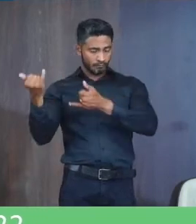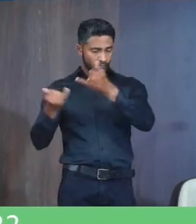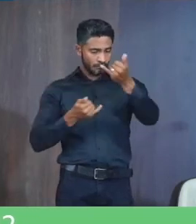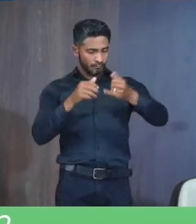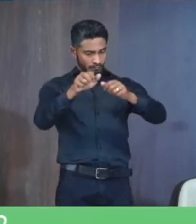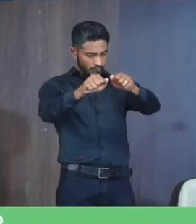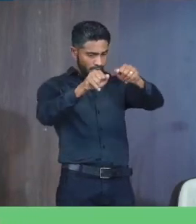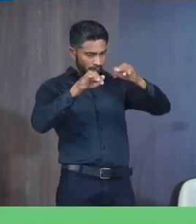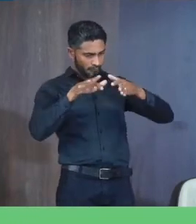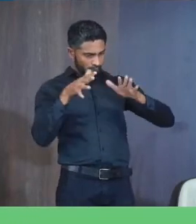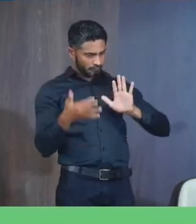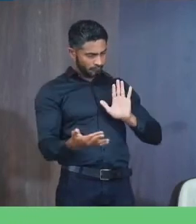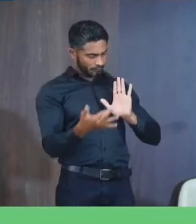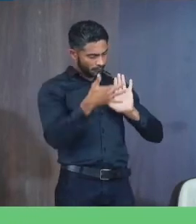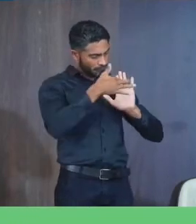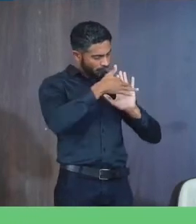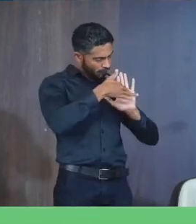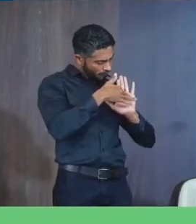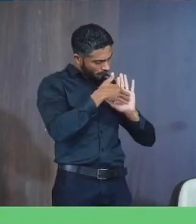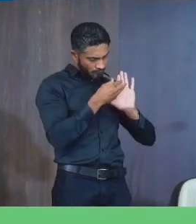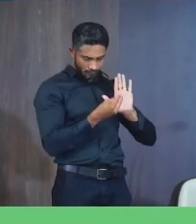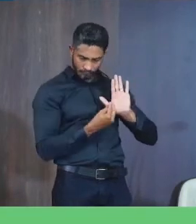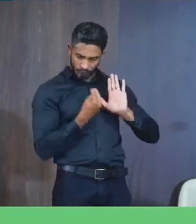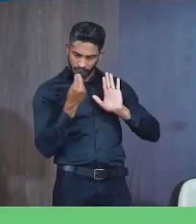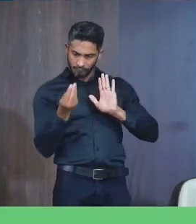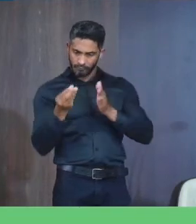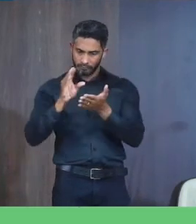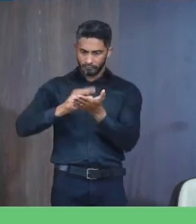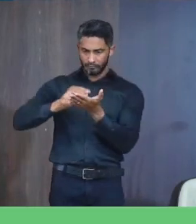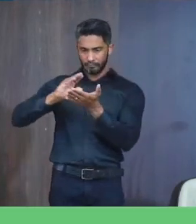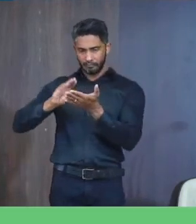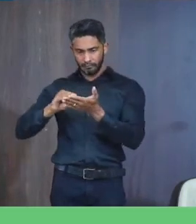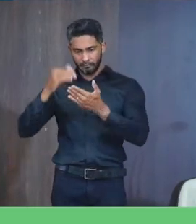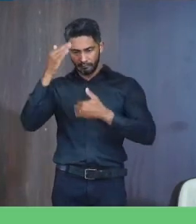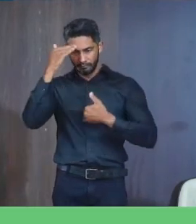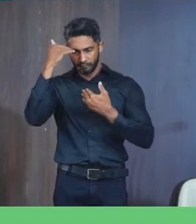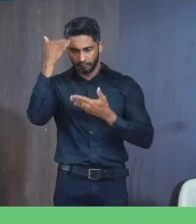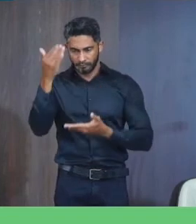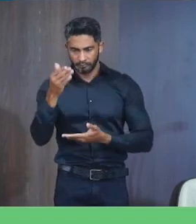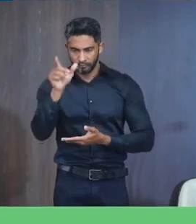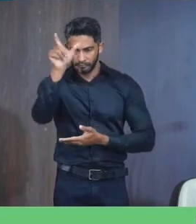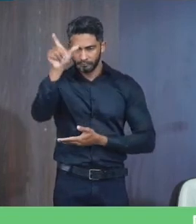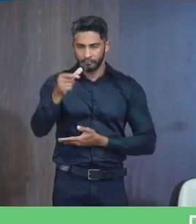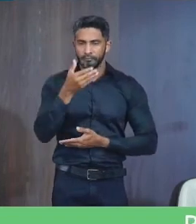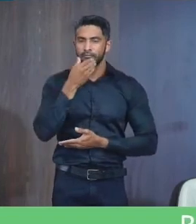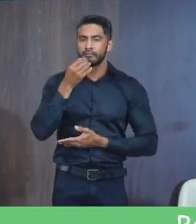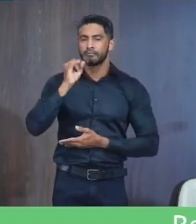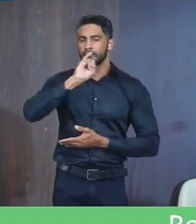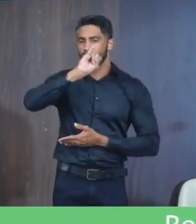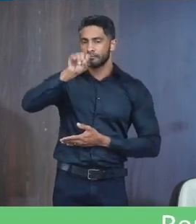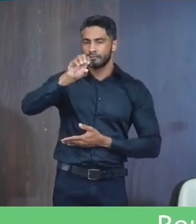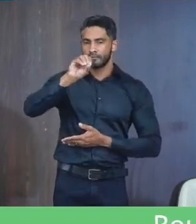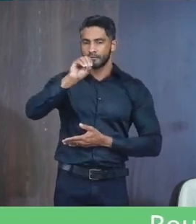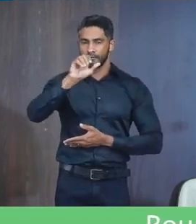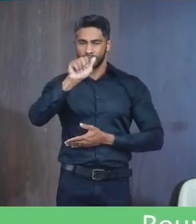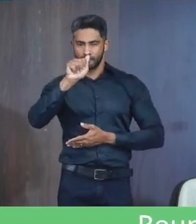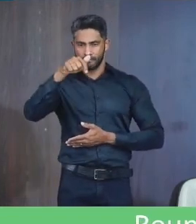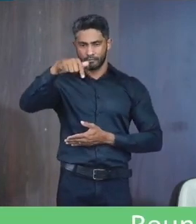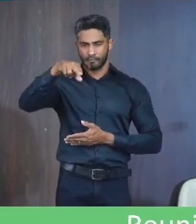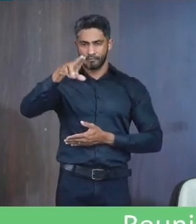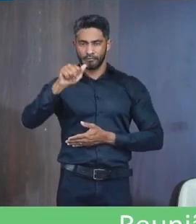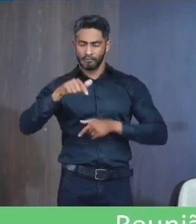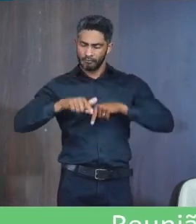ouvir do plenário Na forma regimental Requerer Que conste Em Moção Com voto de congratulação Com o senhor Joaquim Dias de Souza Que dos relevantes Serviços prestados Da